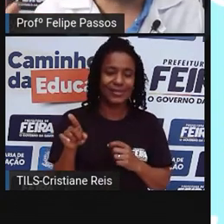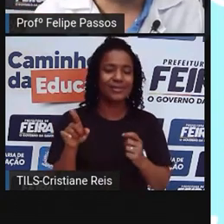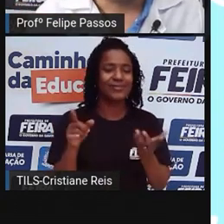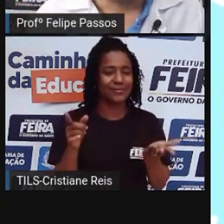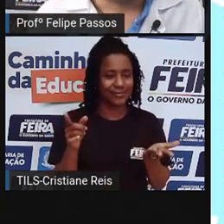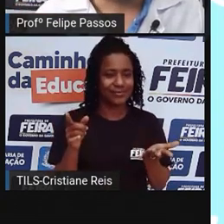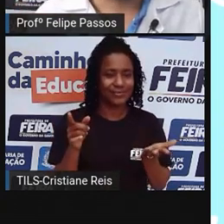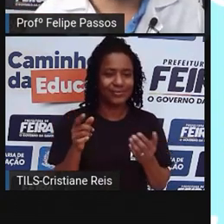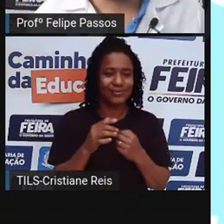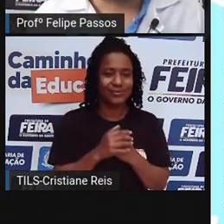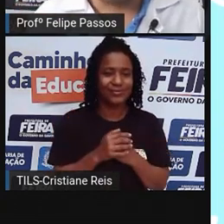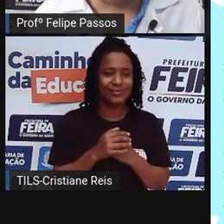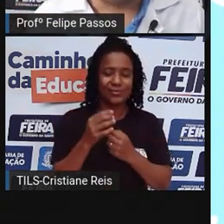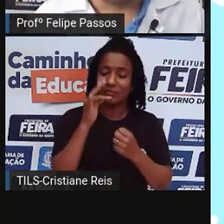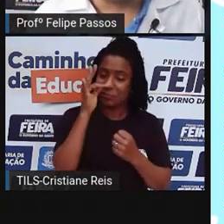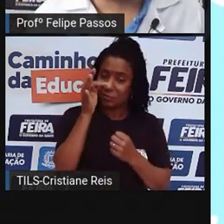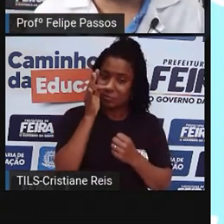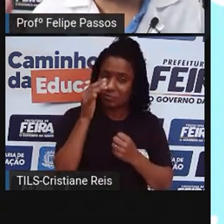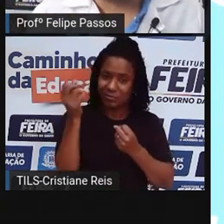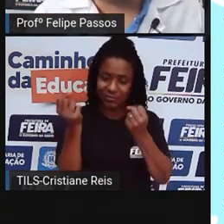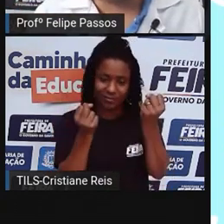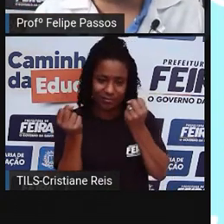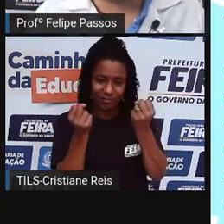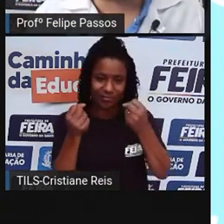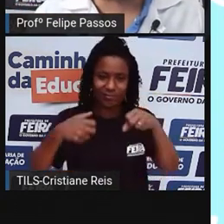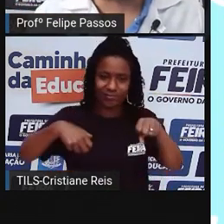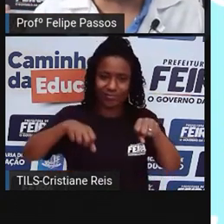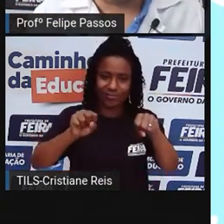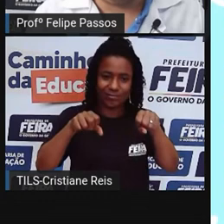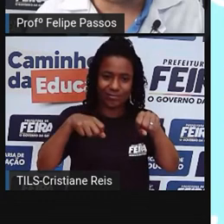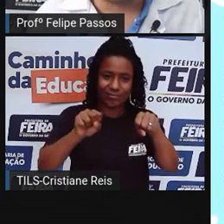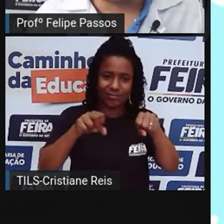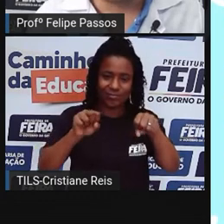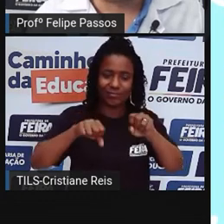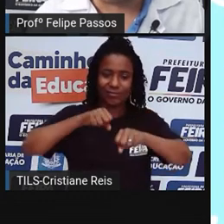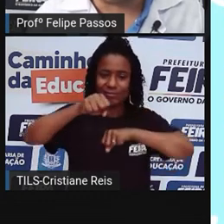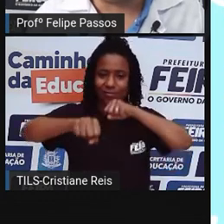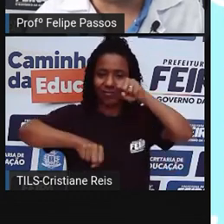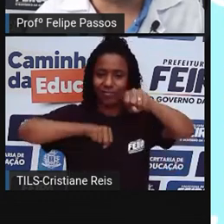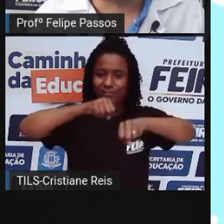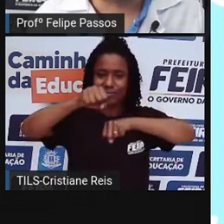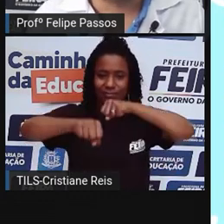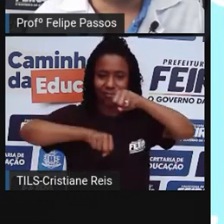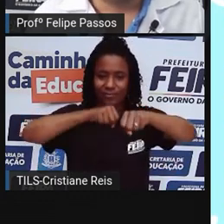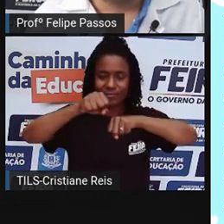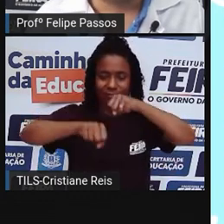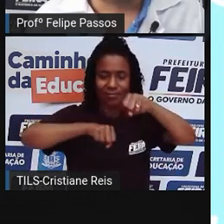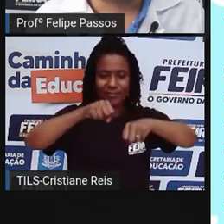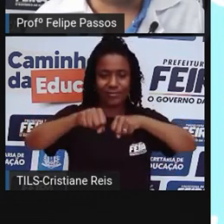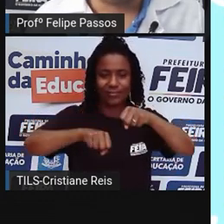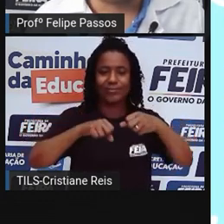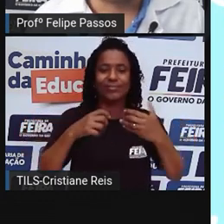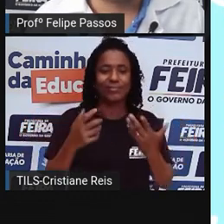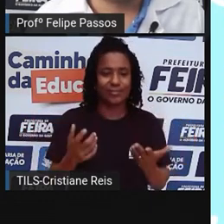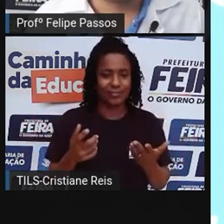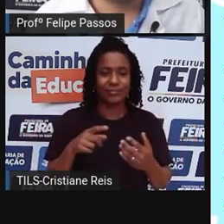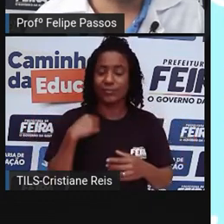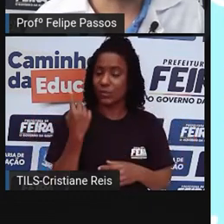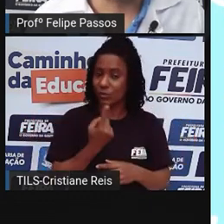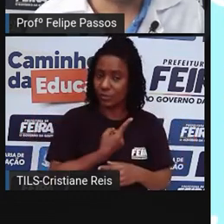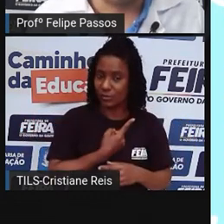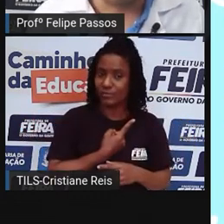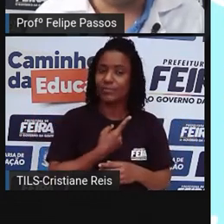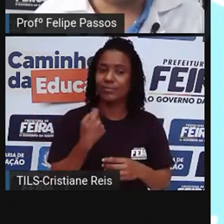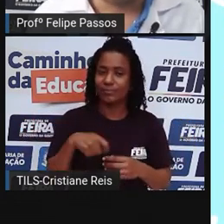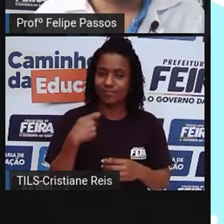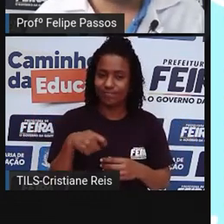vão estar dirigindo, pilotando motos, até mesmo de bicicleta e sempre todos nós como pedestres. Todo mundo